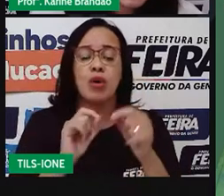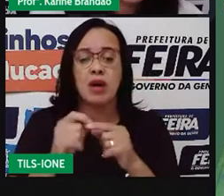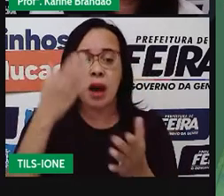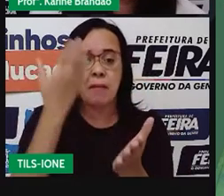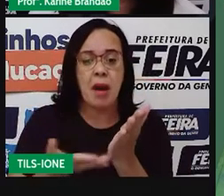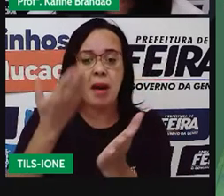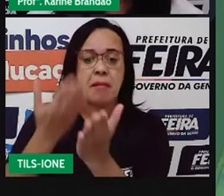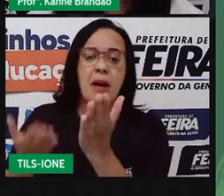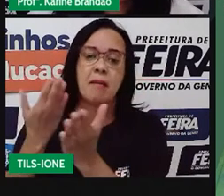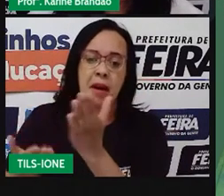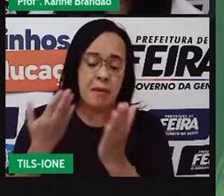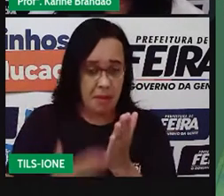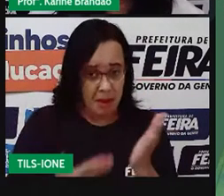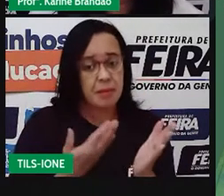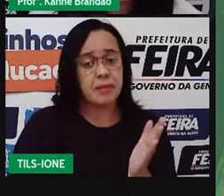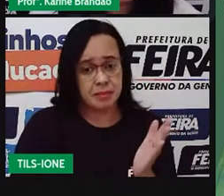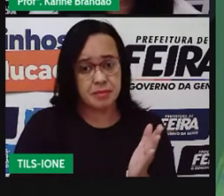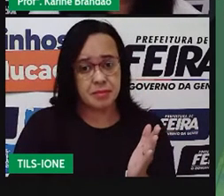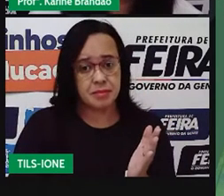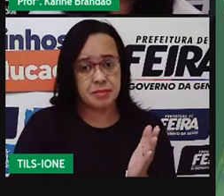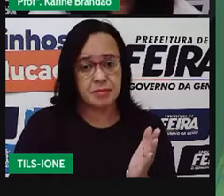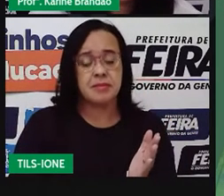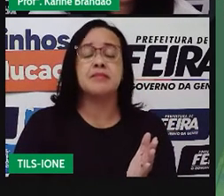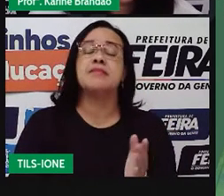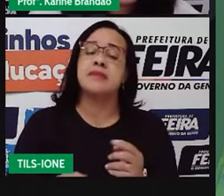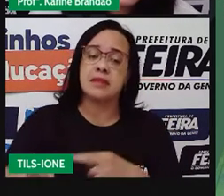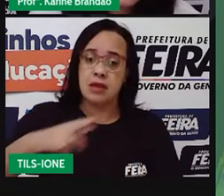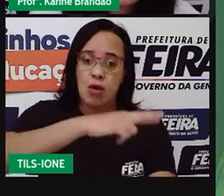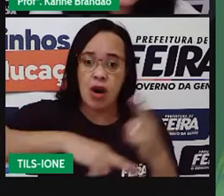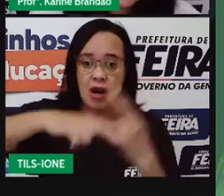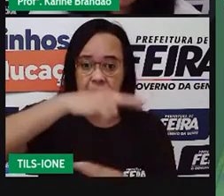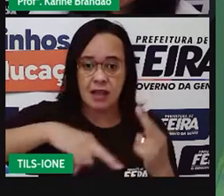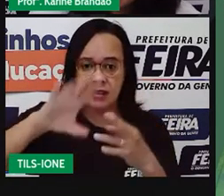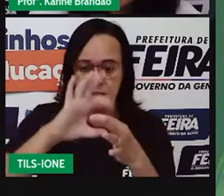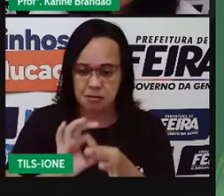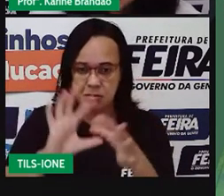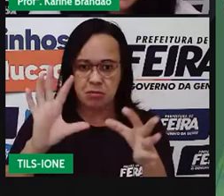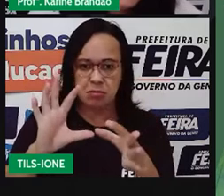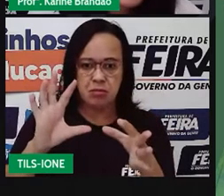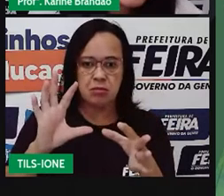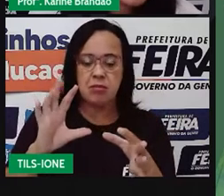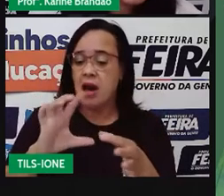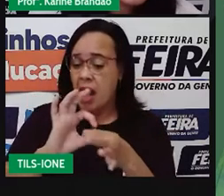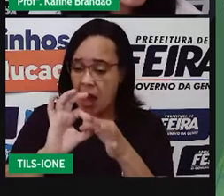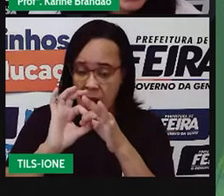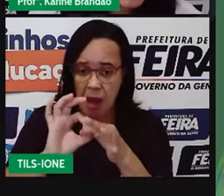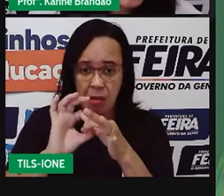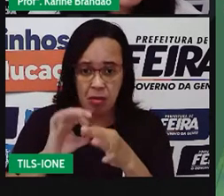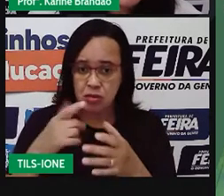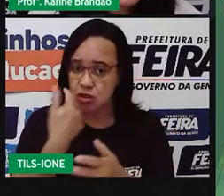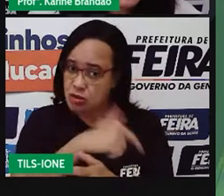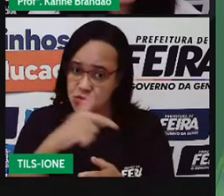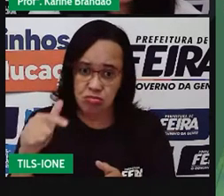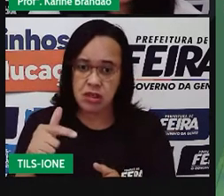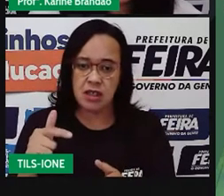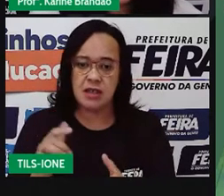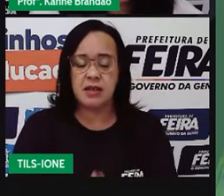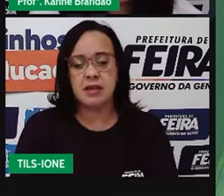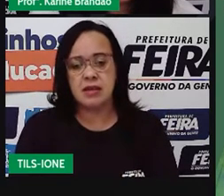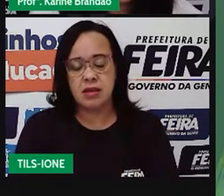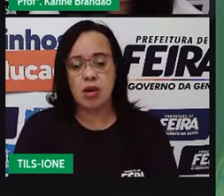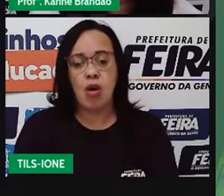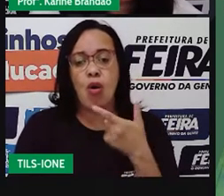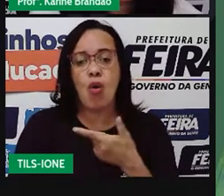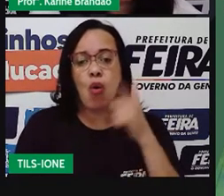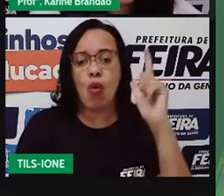prejudicado, a gente está percebendo que é uma relação desarmônica. A outra charge que é para trás do